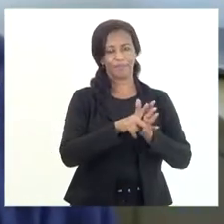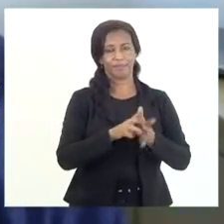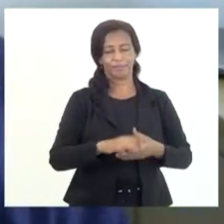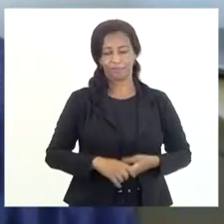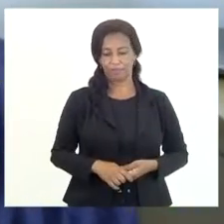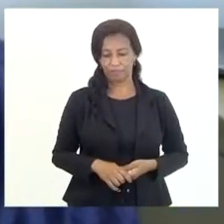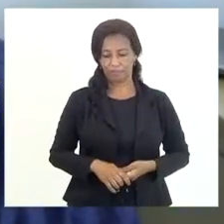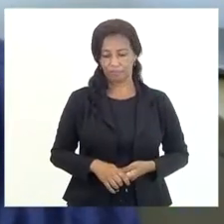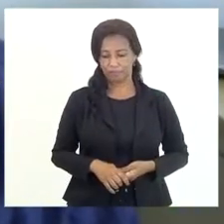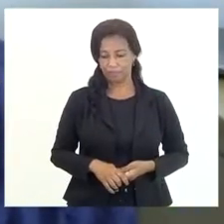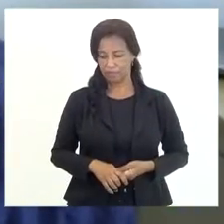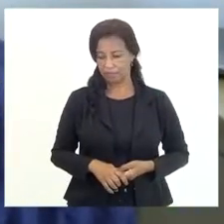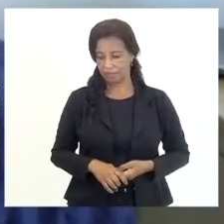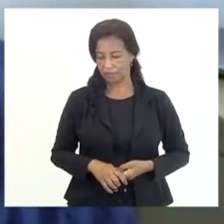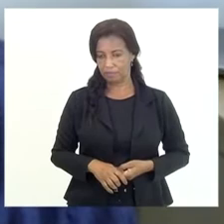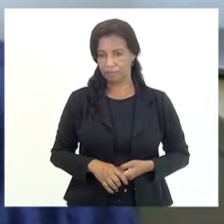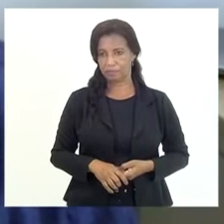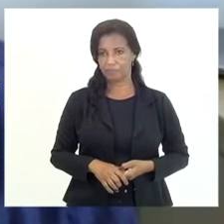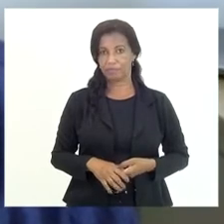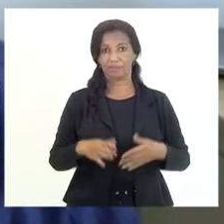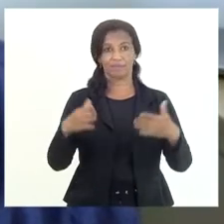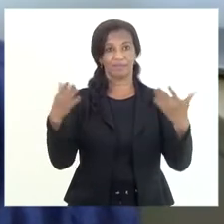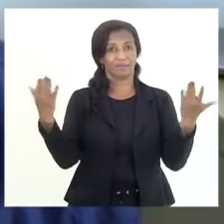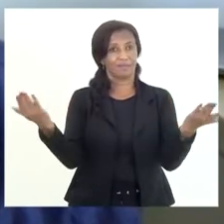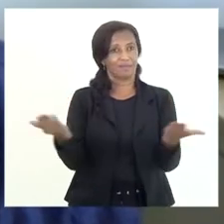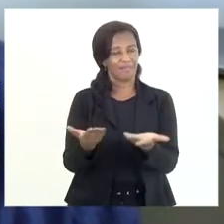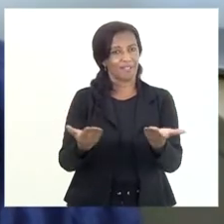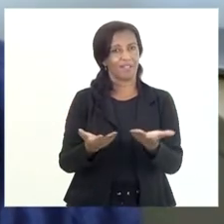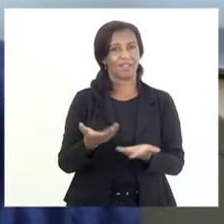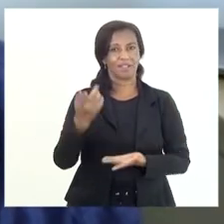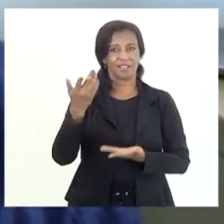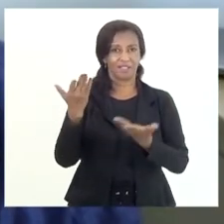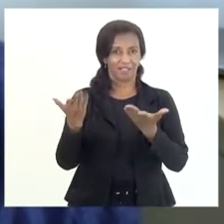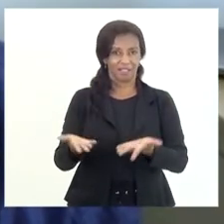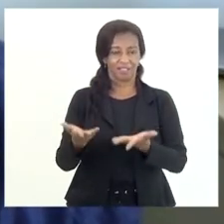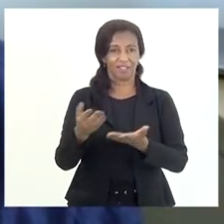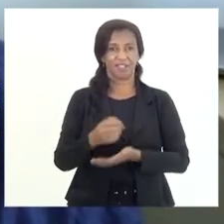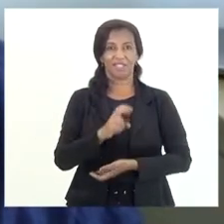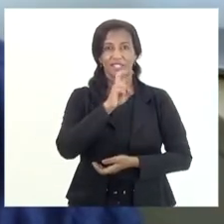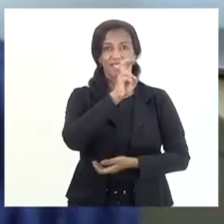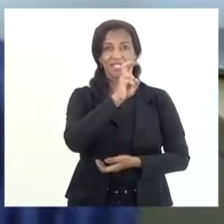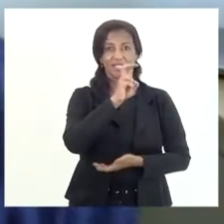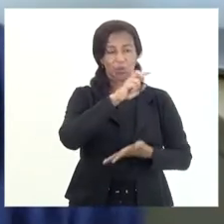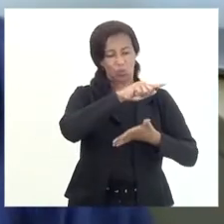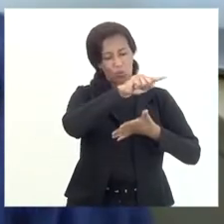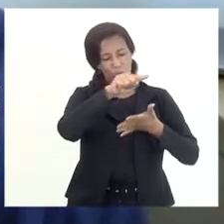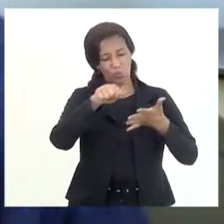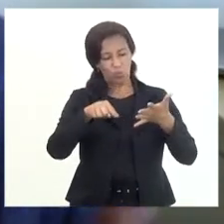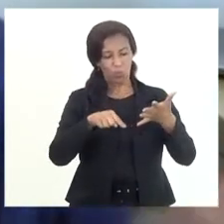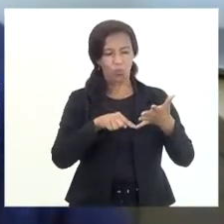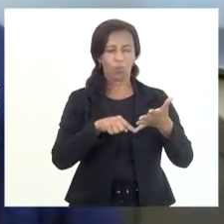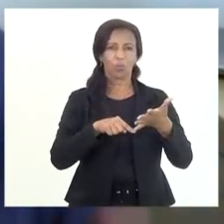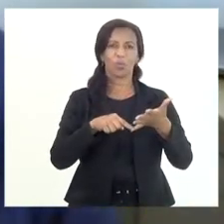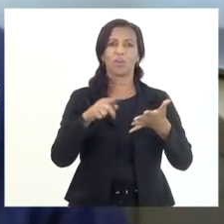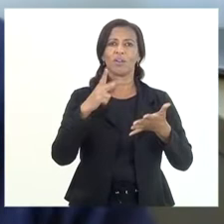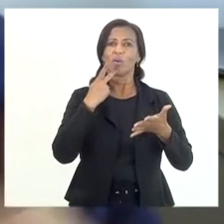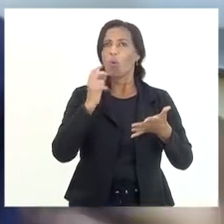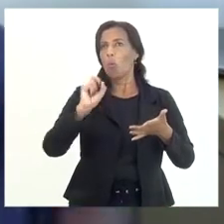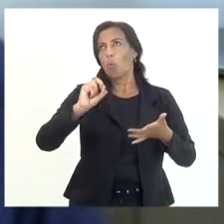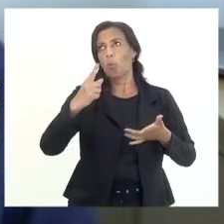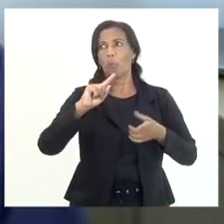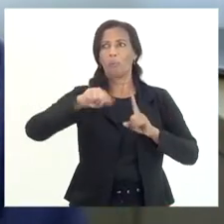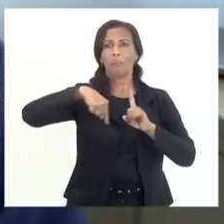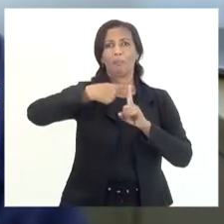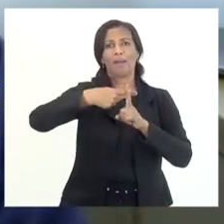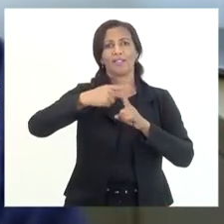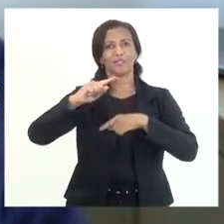dito isso, eu gostaria agora que o senhor comentasse aí os cinco pontos que eu levantei ou que o senhor fizesse a mais para